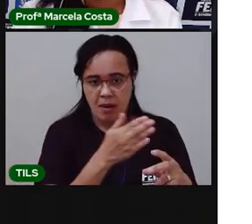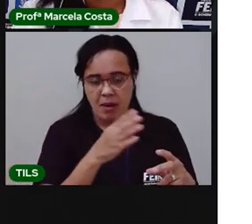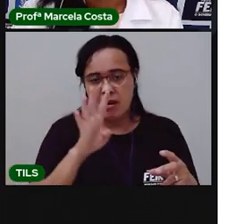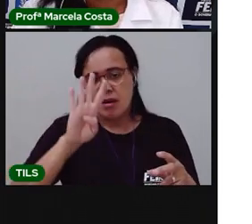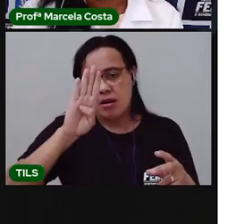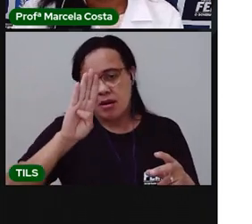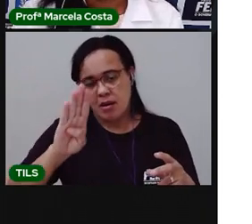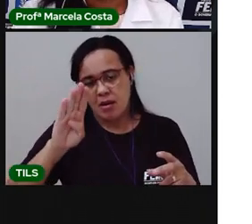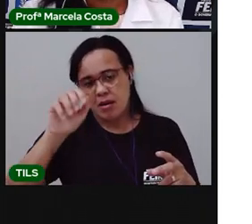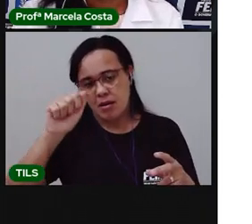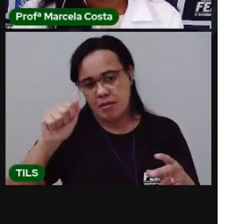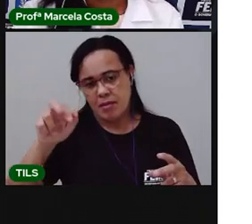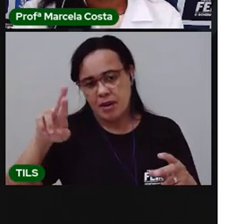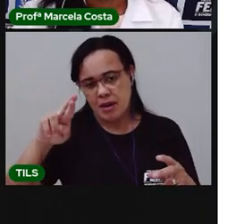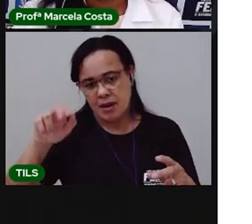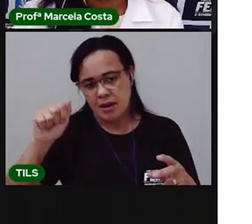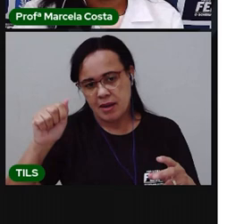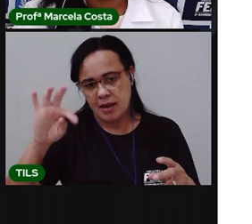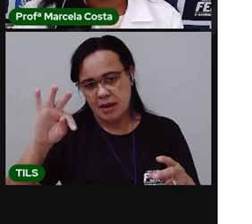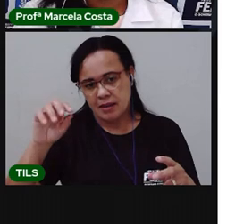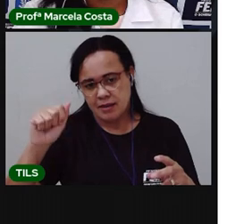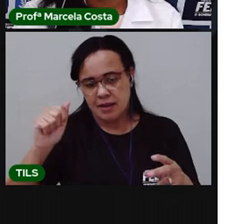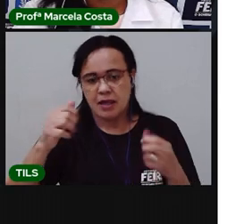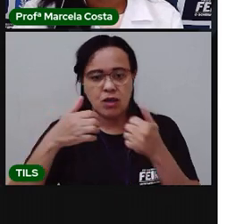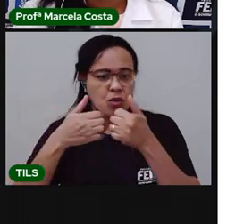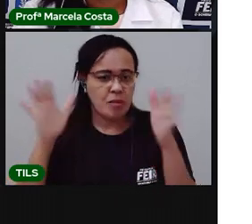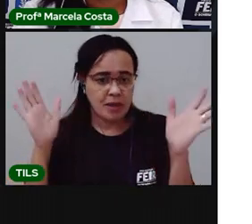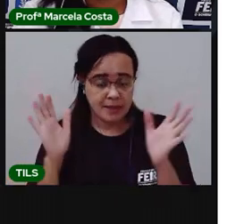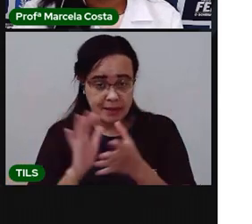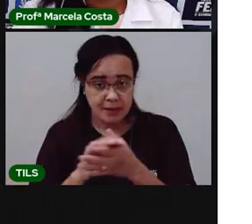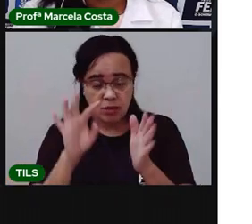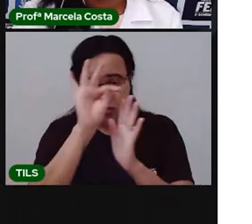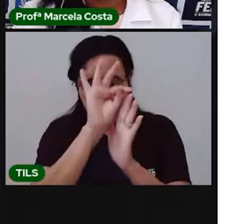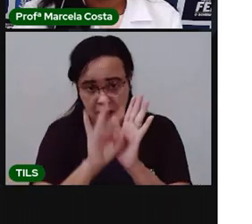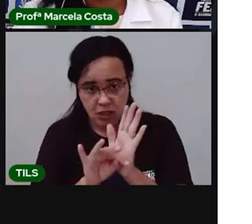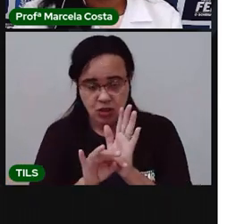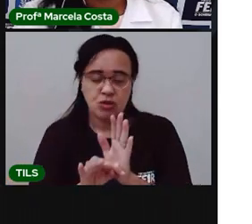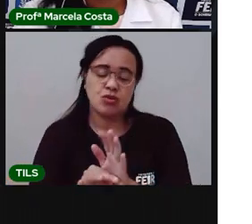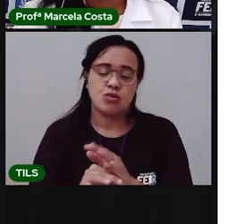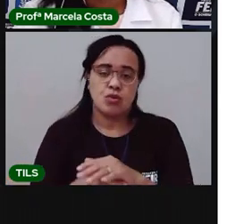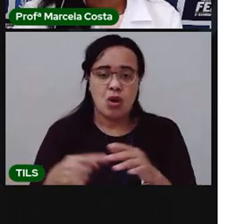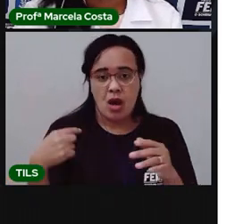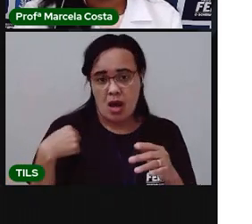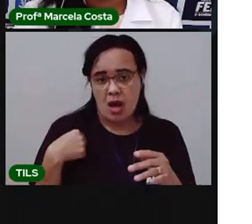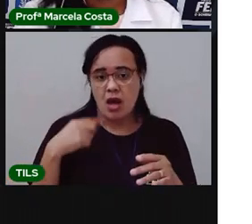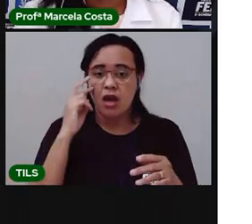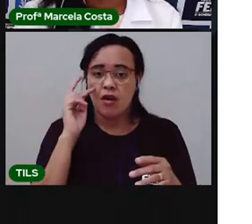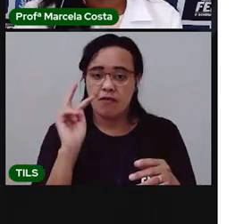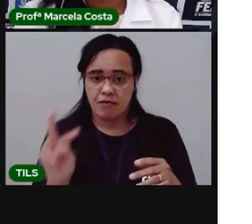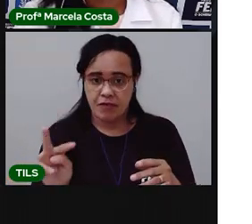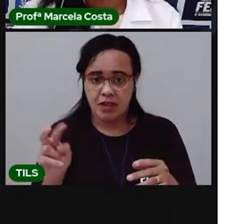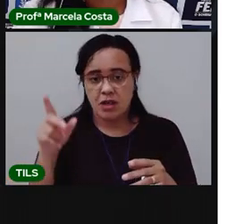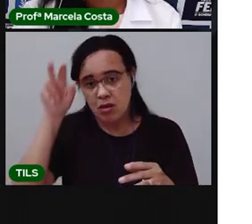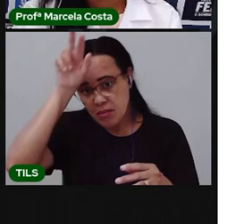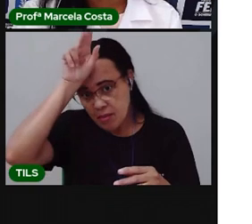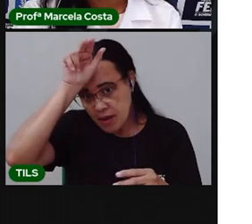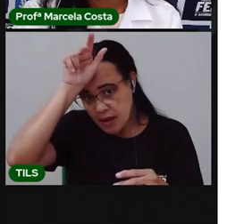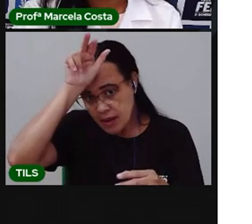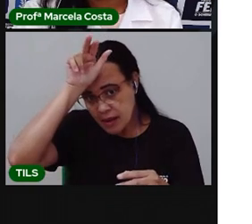Aí começa. Eu vi uma barata.